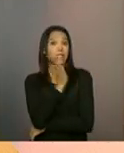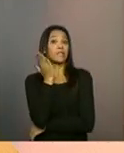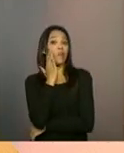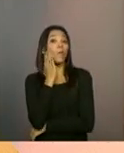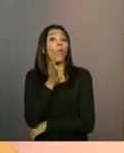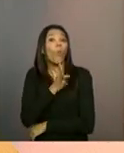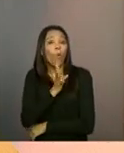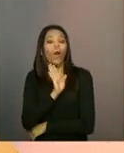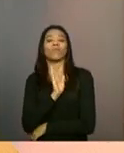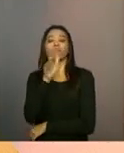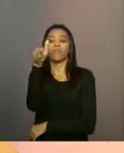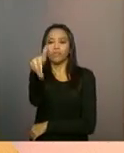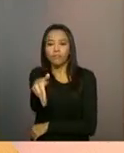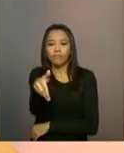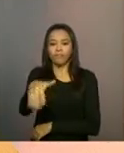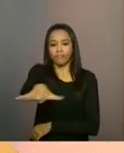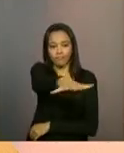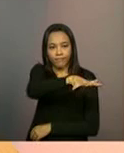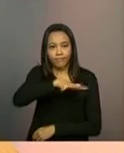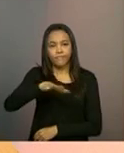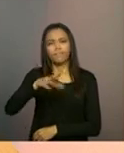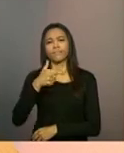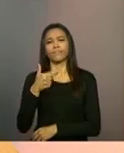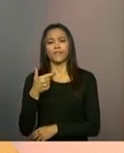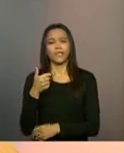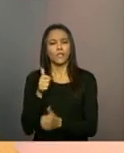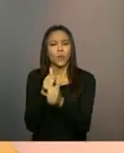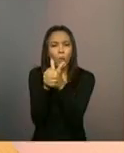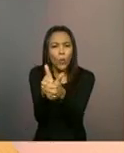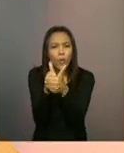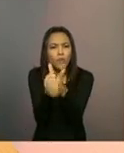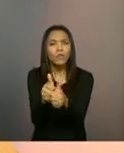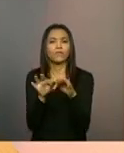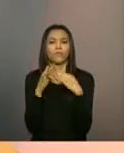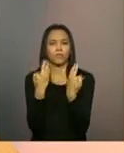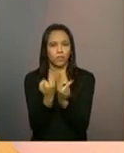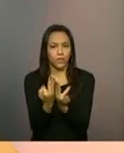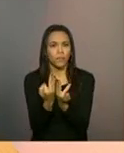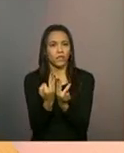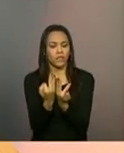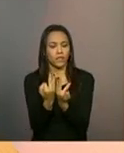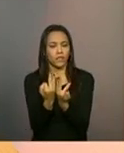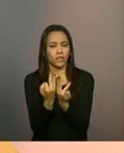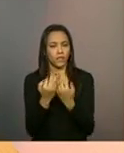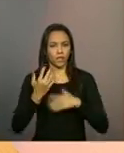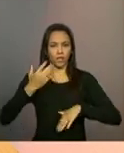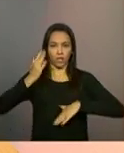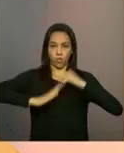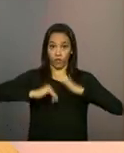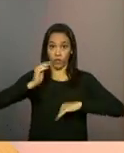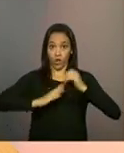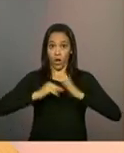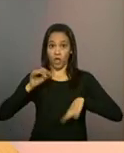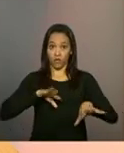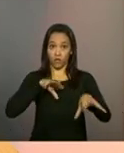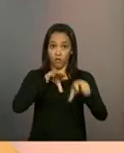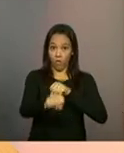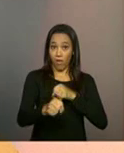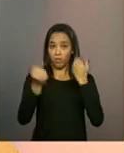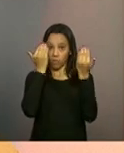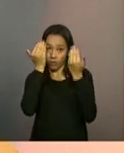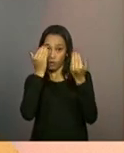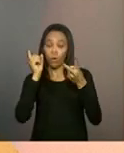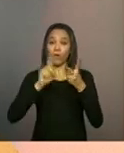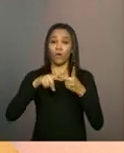trabalho diretamente desenvolvido de atendimento e acompanhamento às famílias, ele deve ser feito pelos técnicos de nível superior, psicólogos e assistentes